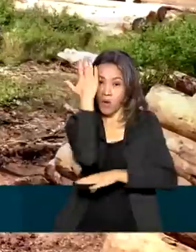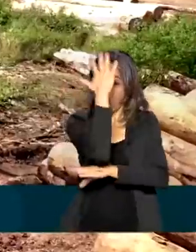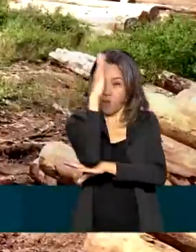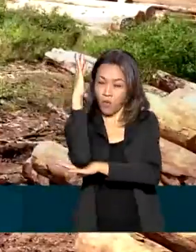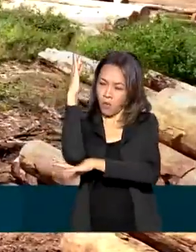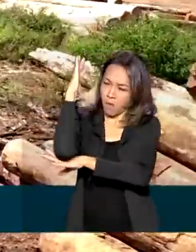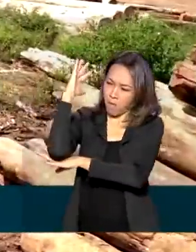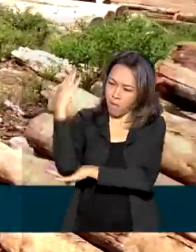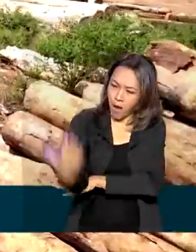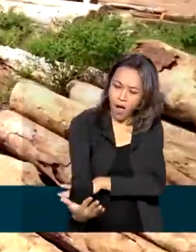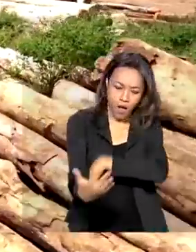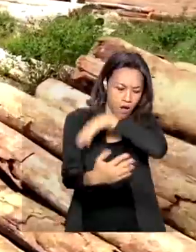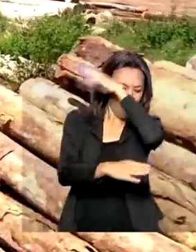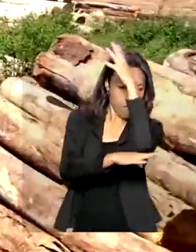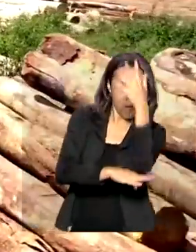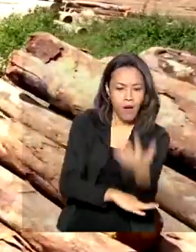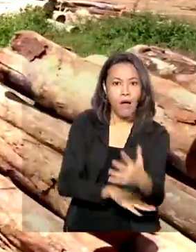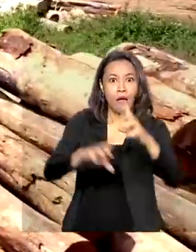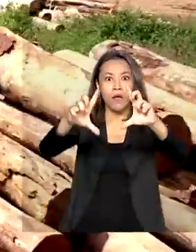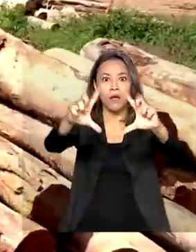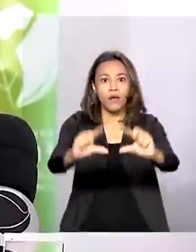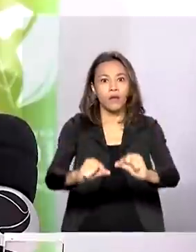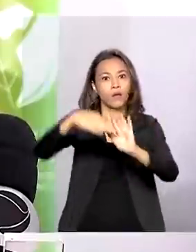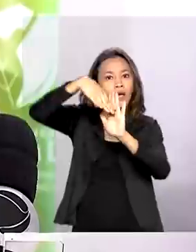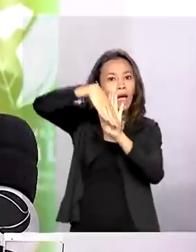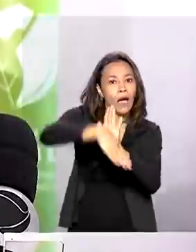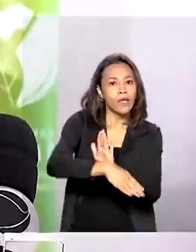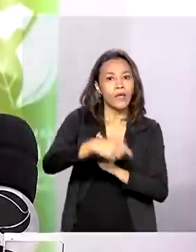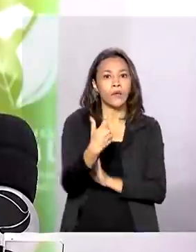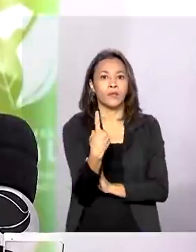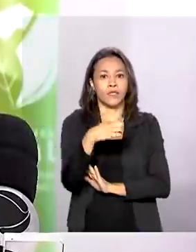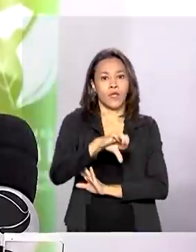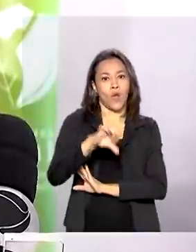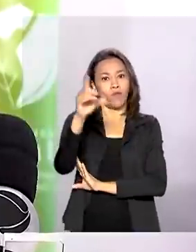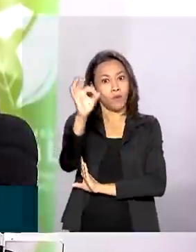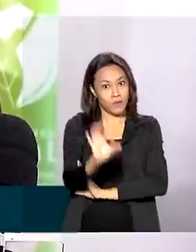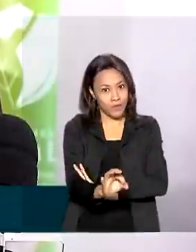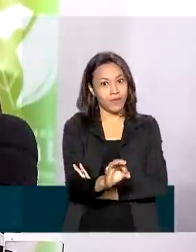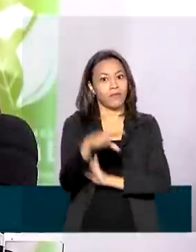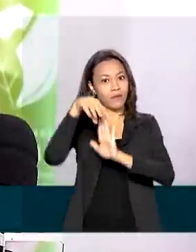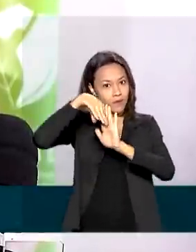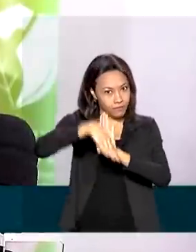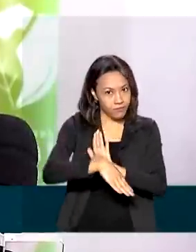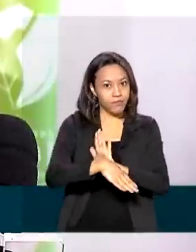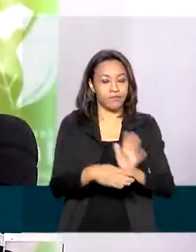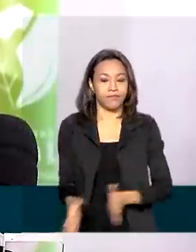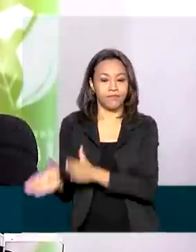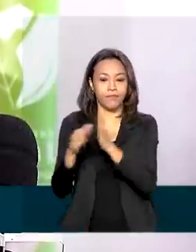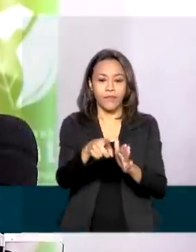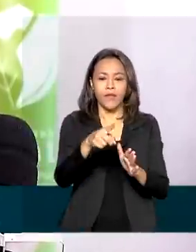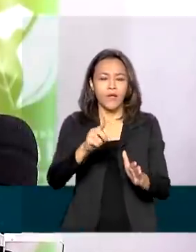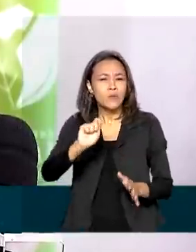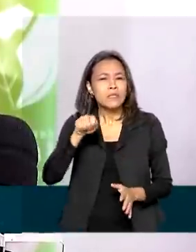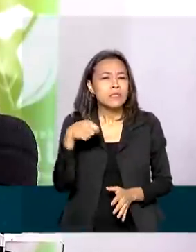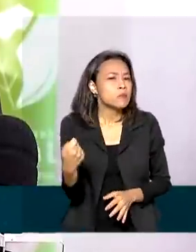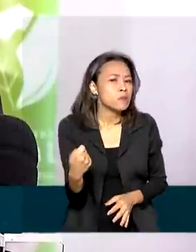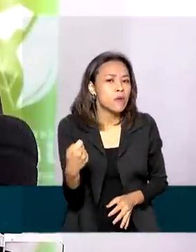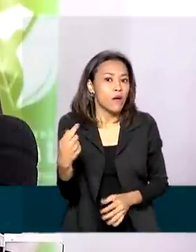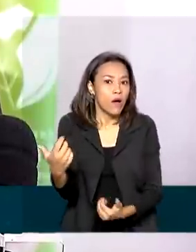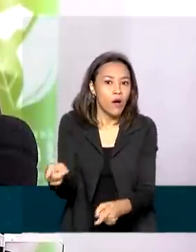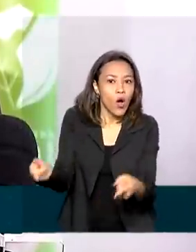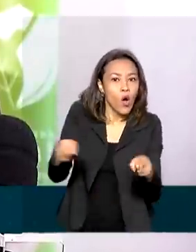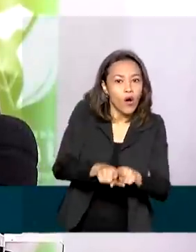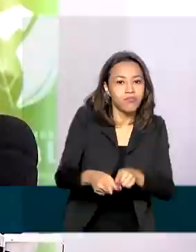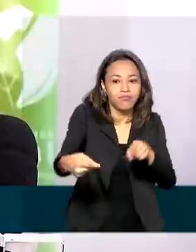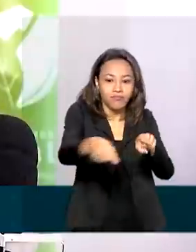Amazônia Legal caiu 19%. A palavra-chave no trabalho aqui é cooperação, fazer com que todos os